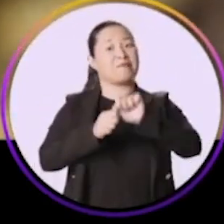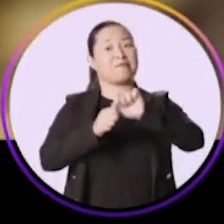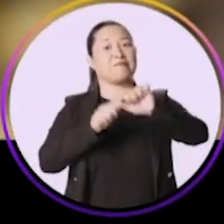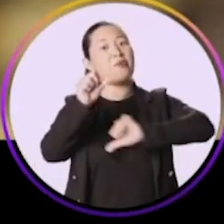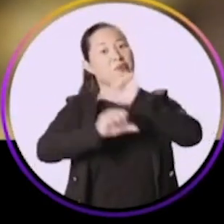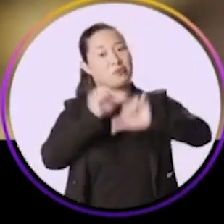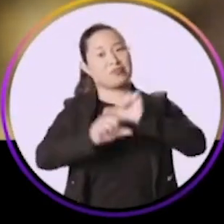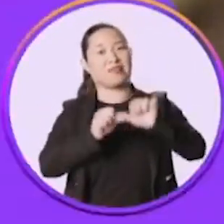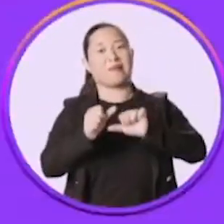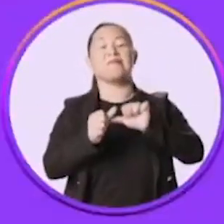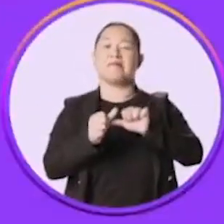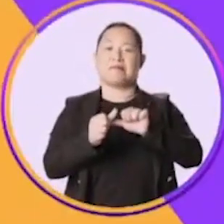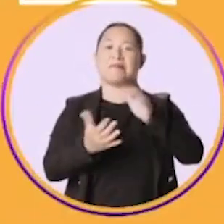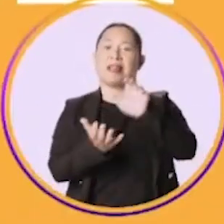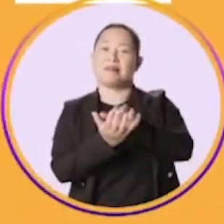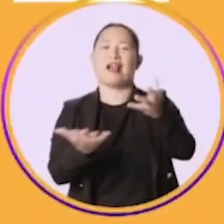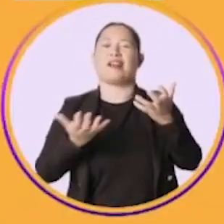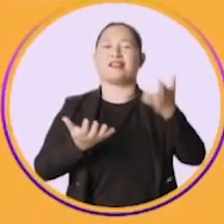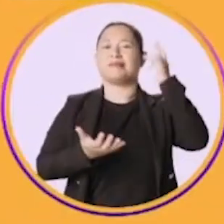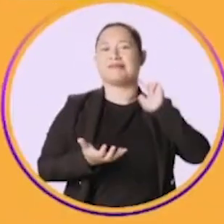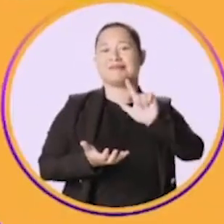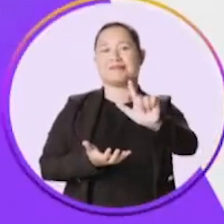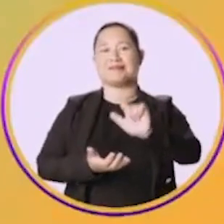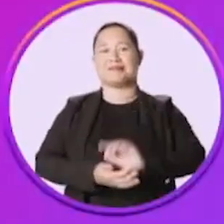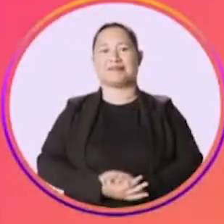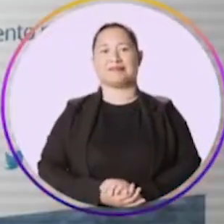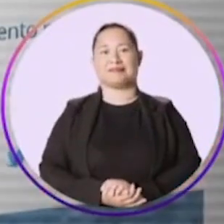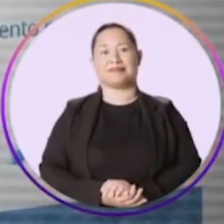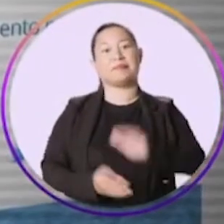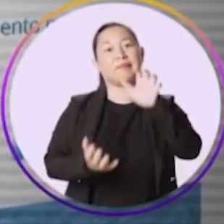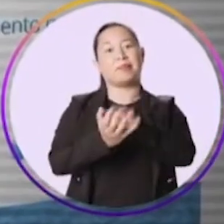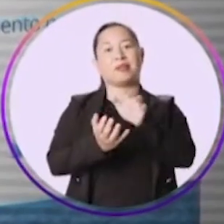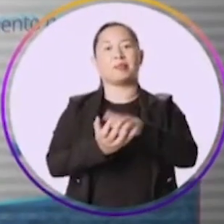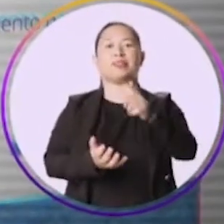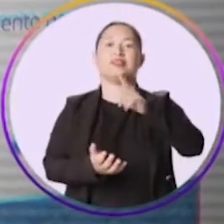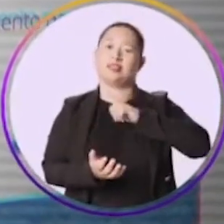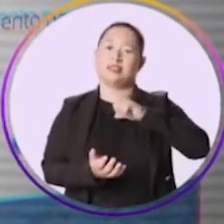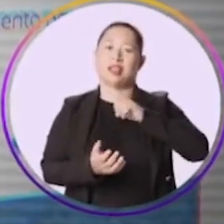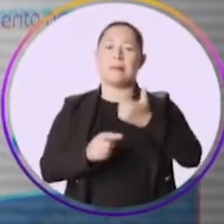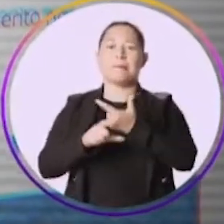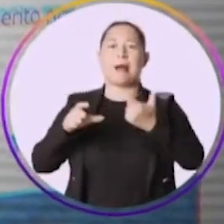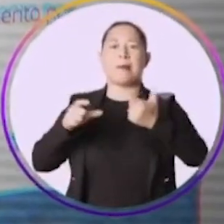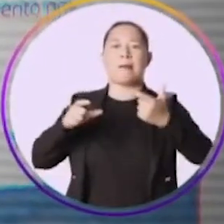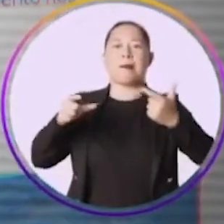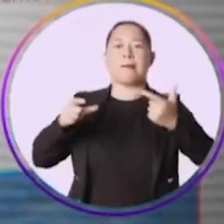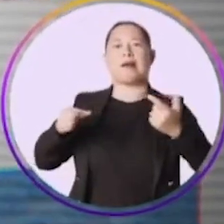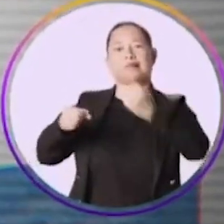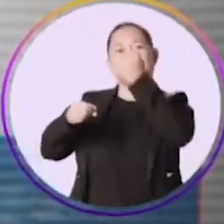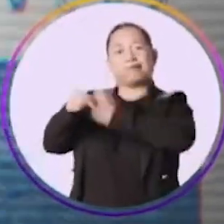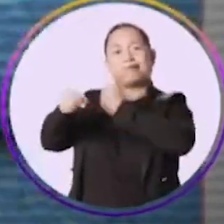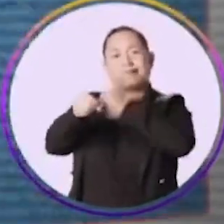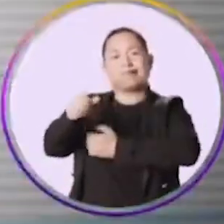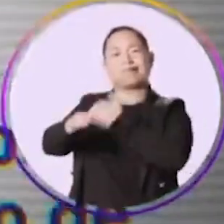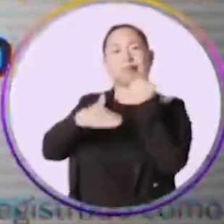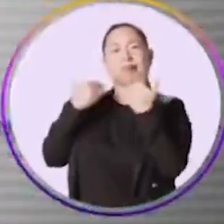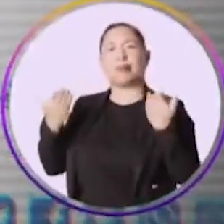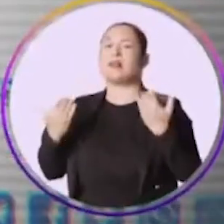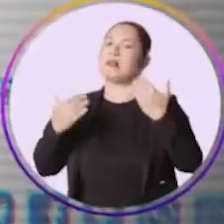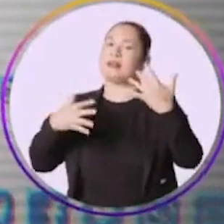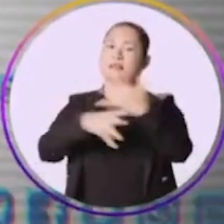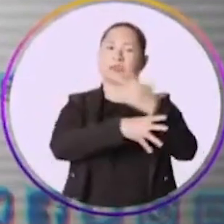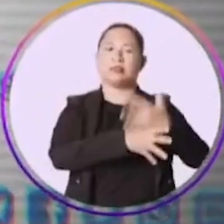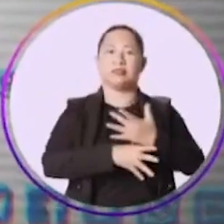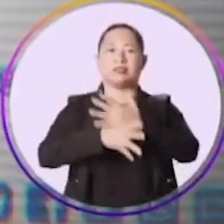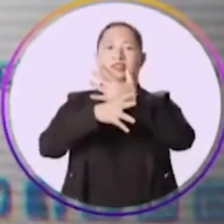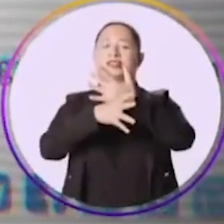mudar Pernambuco. Agora é Raquel! Pernambuco tem a maior taxa de homicídios do Brasil. Nossas